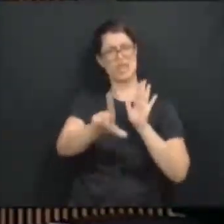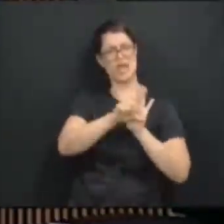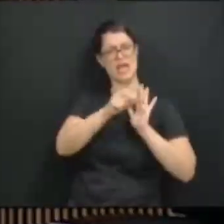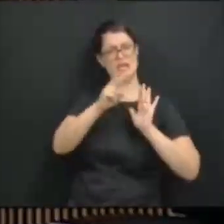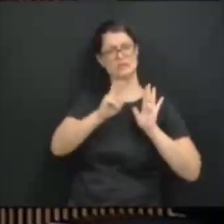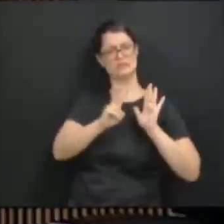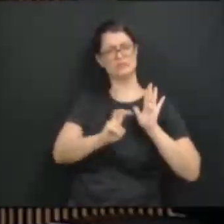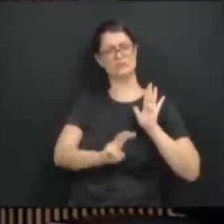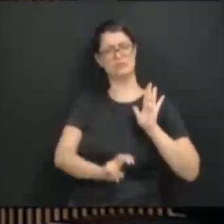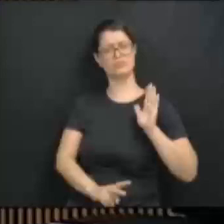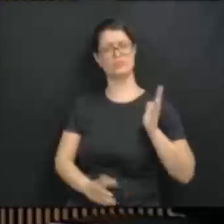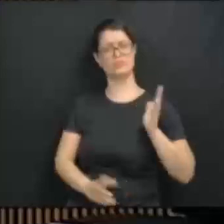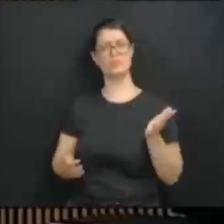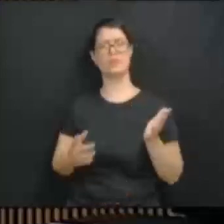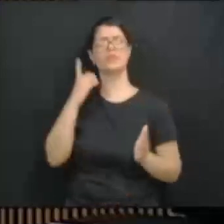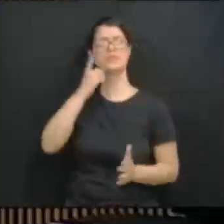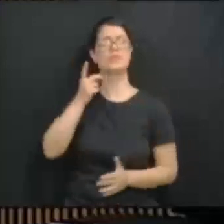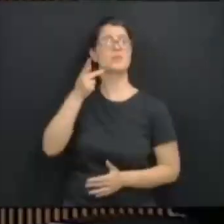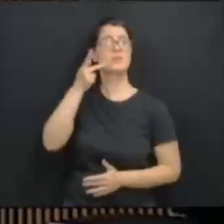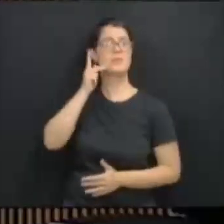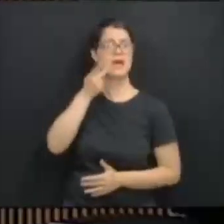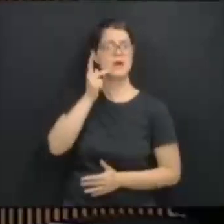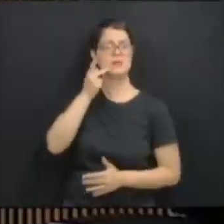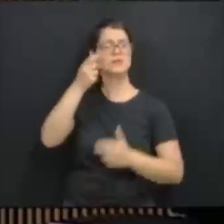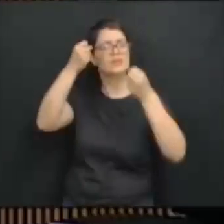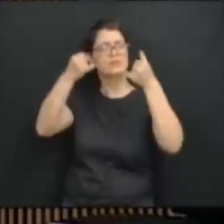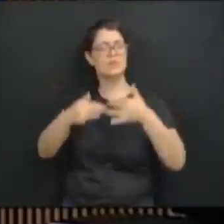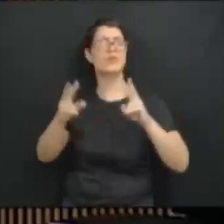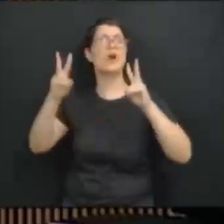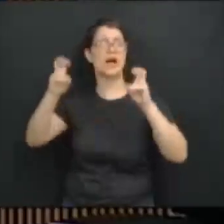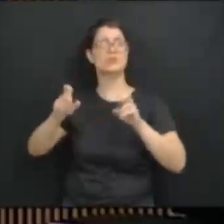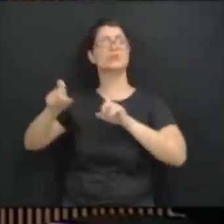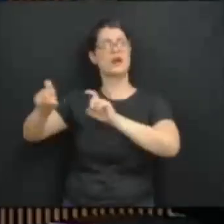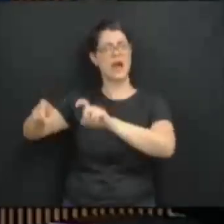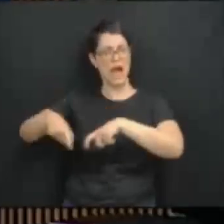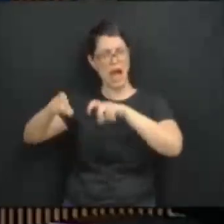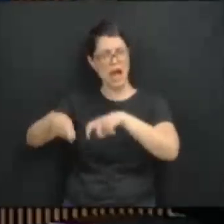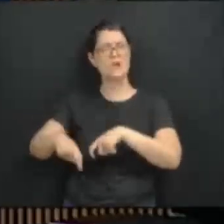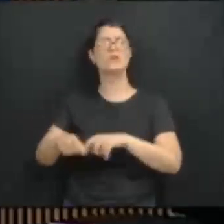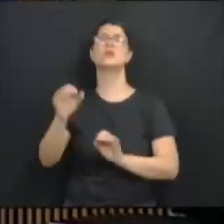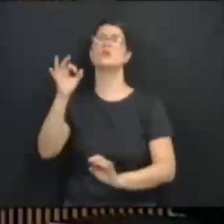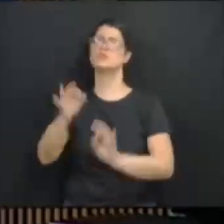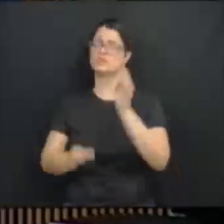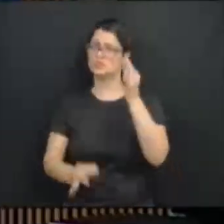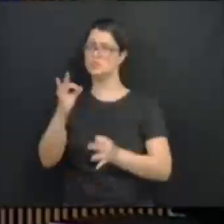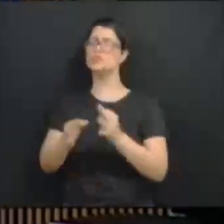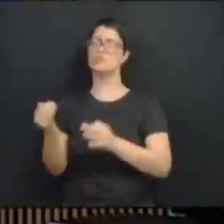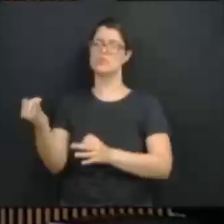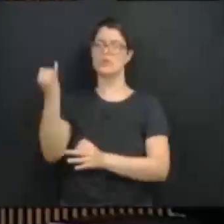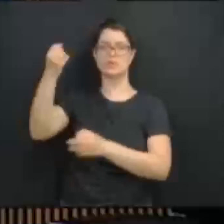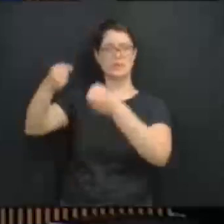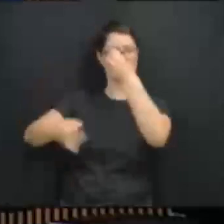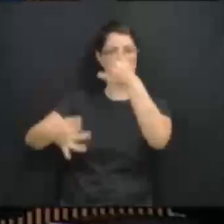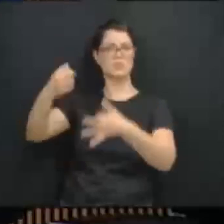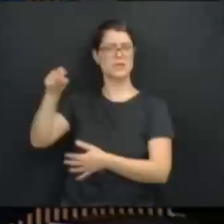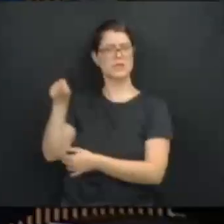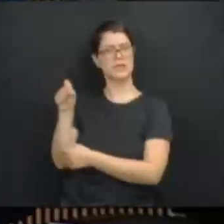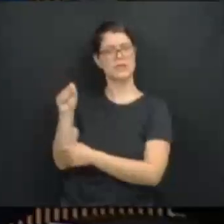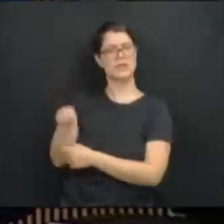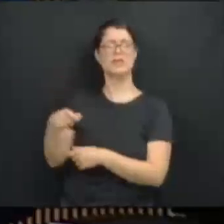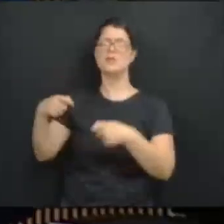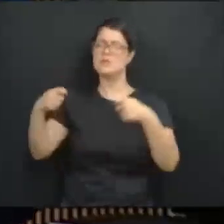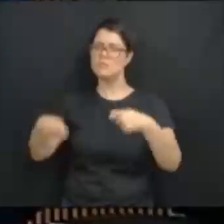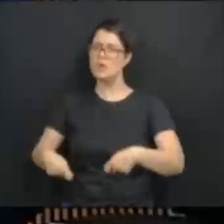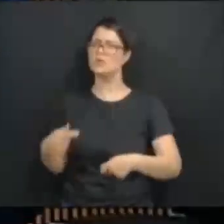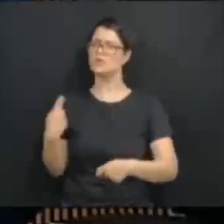Plauto trouxe aqui a questão do agro, que é importante, que é justa, que é necessária, e que tem que ser debatida nessa casa,